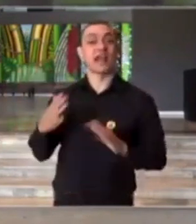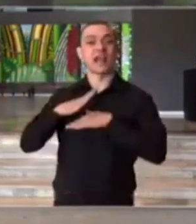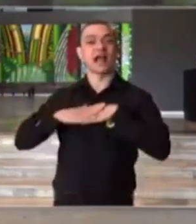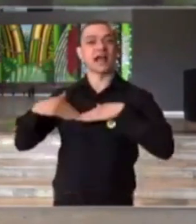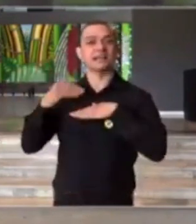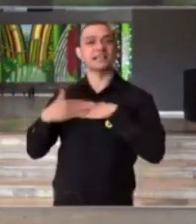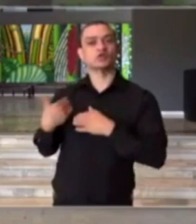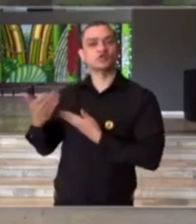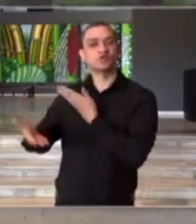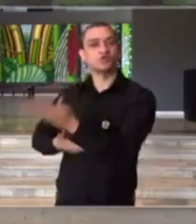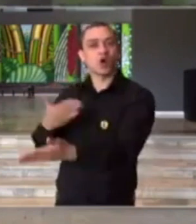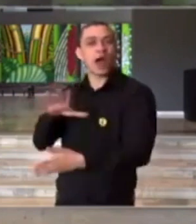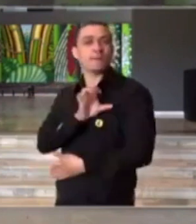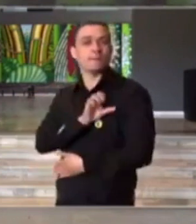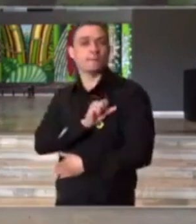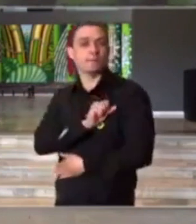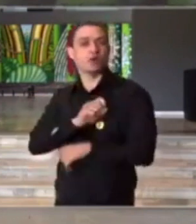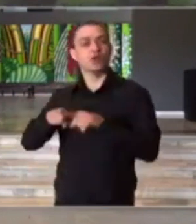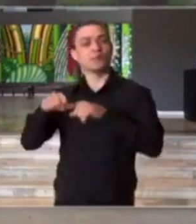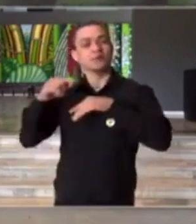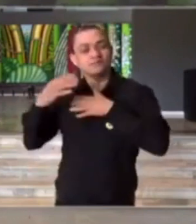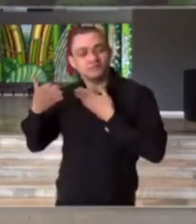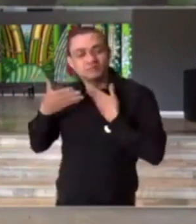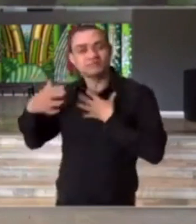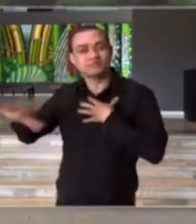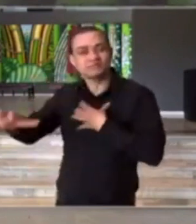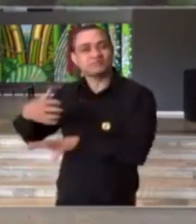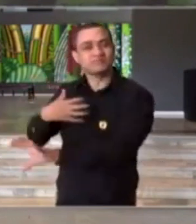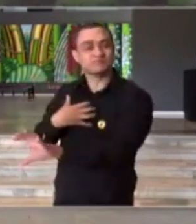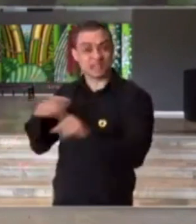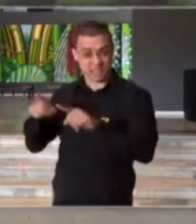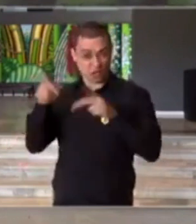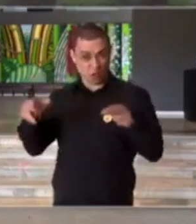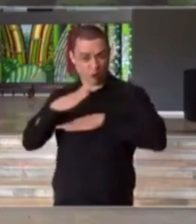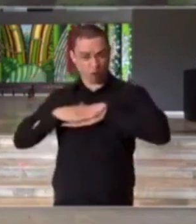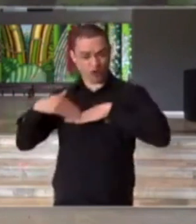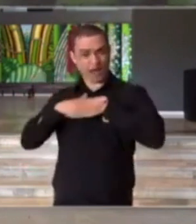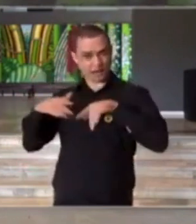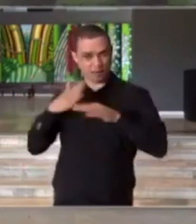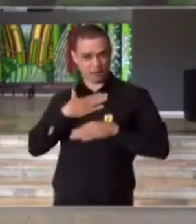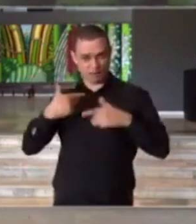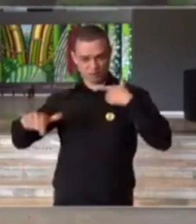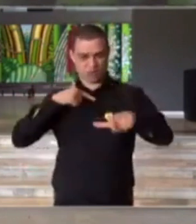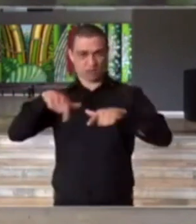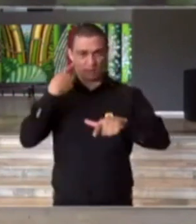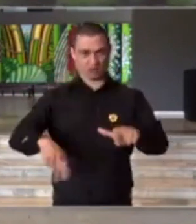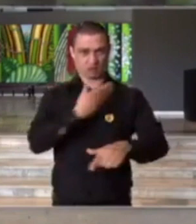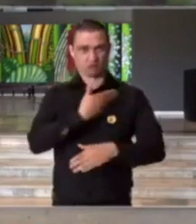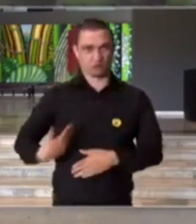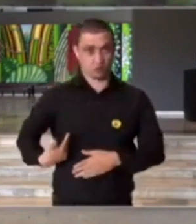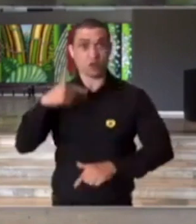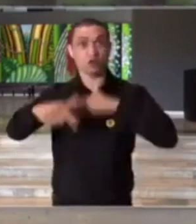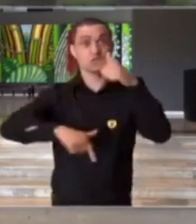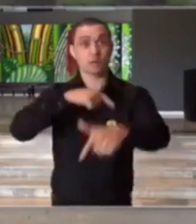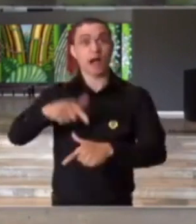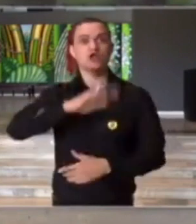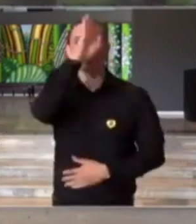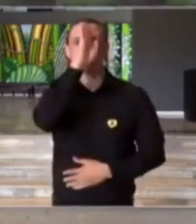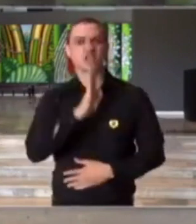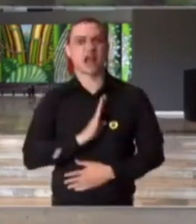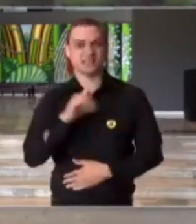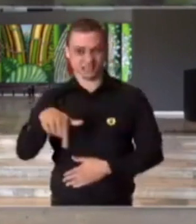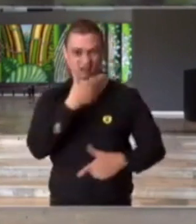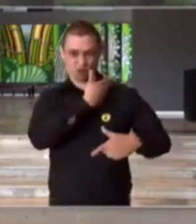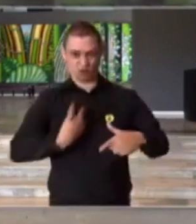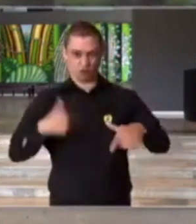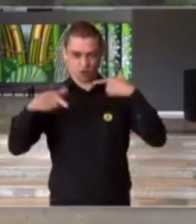carinho, com amor e com afeto. O mesmo carinho que eu dedico na minha função, trabalhando de graça como